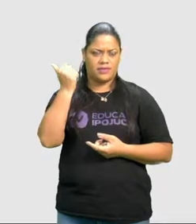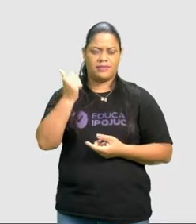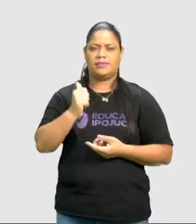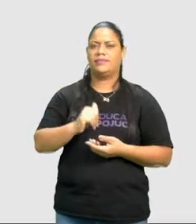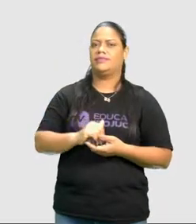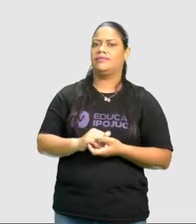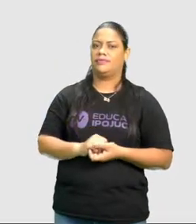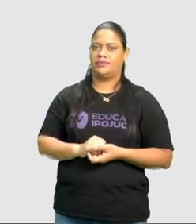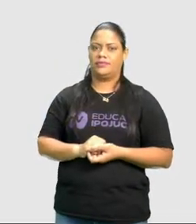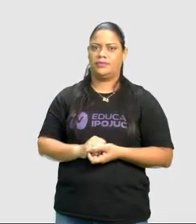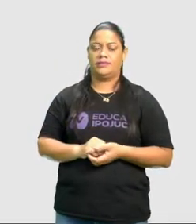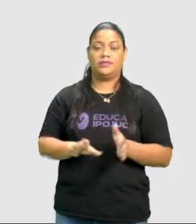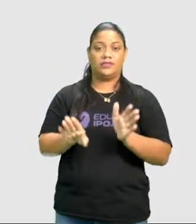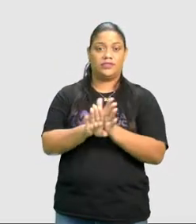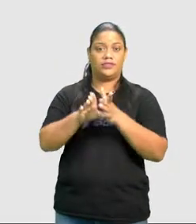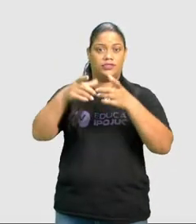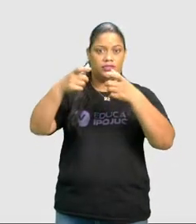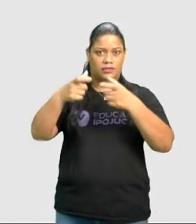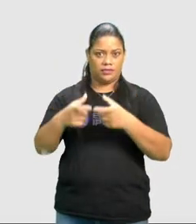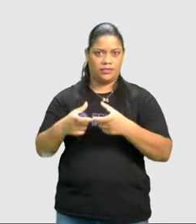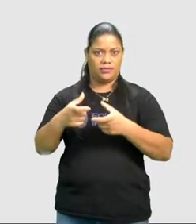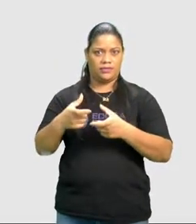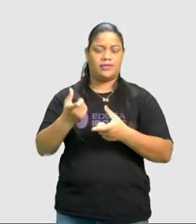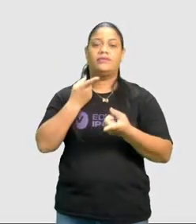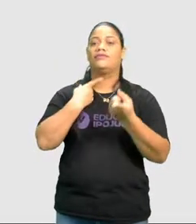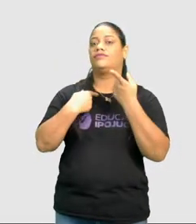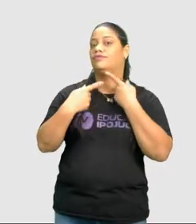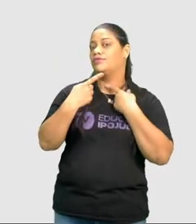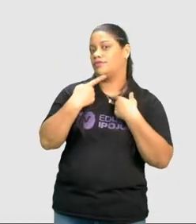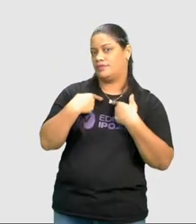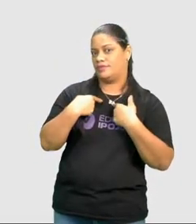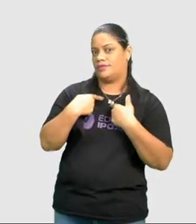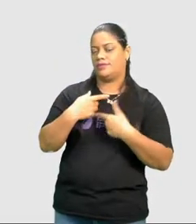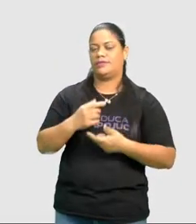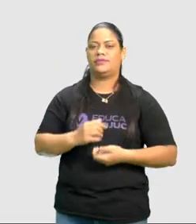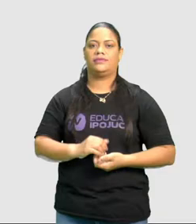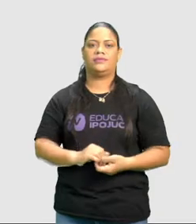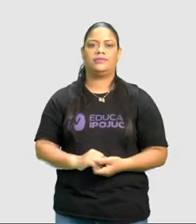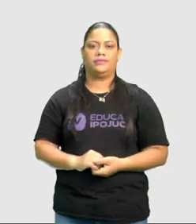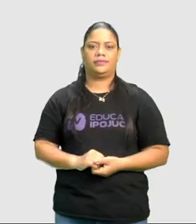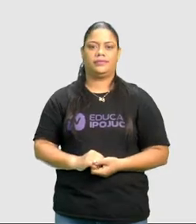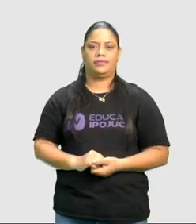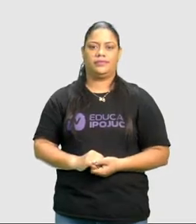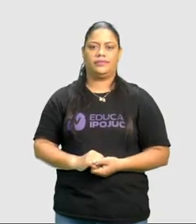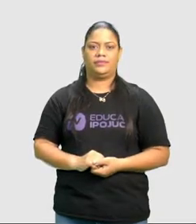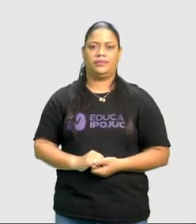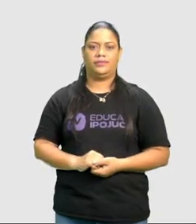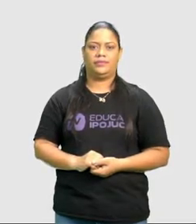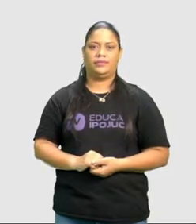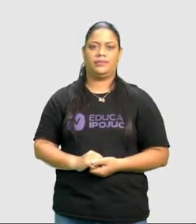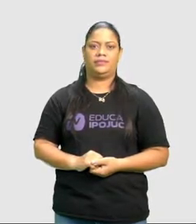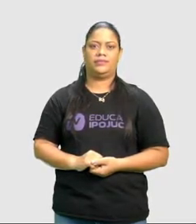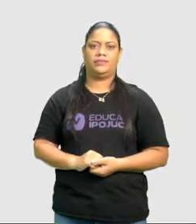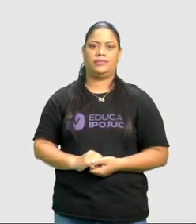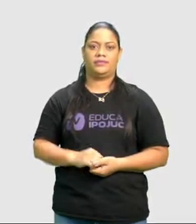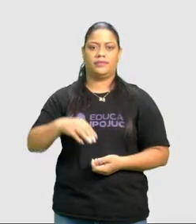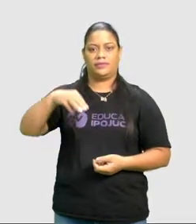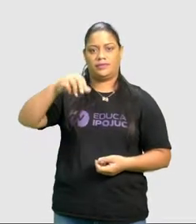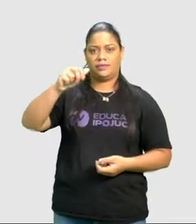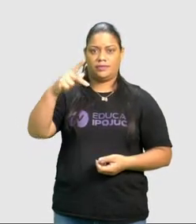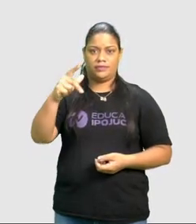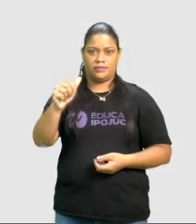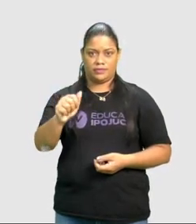precisa de se guiar e chegar aonde se quer, no lugar aonde quer chegar. São eles, mapa,